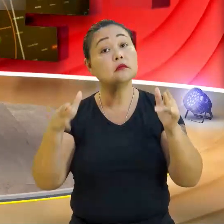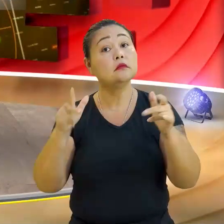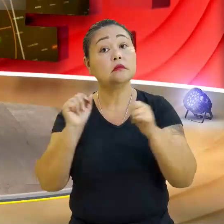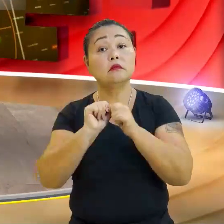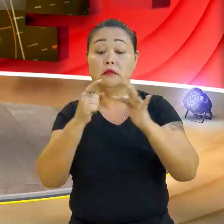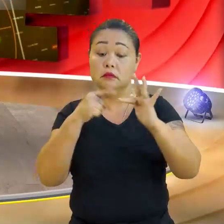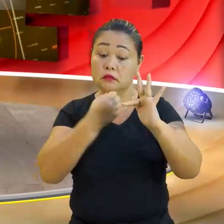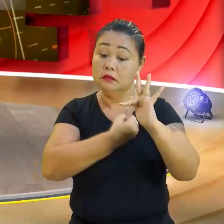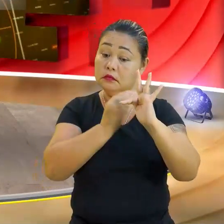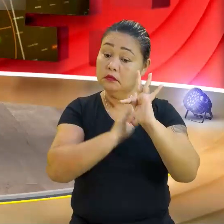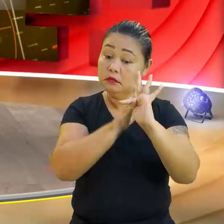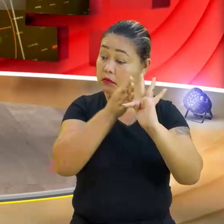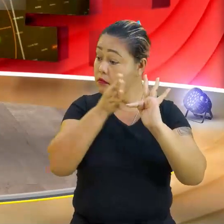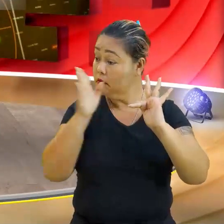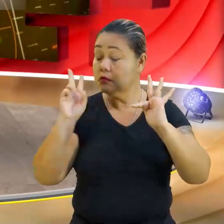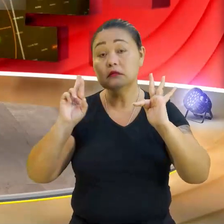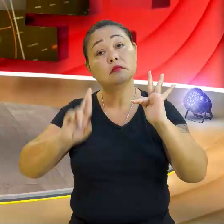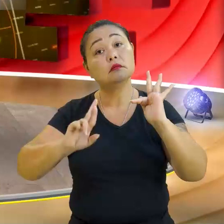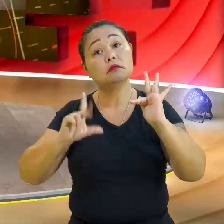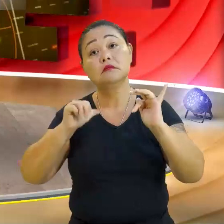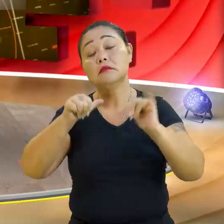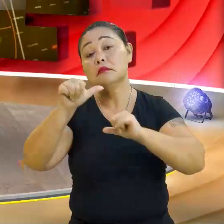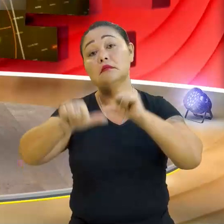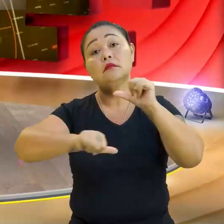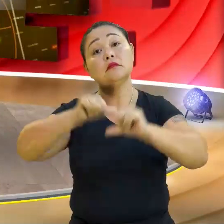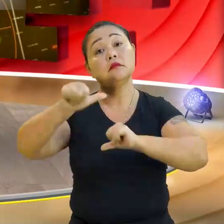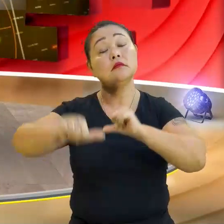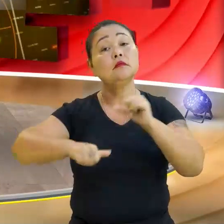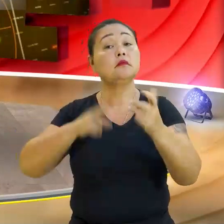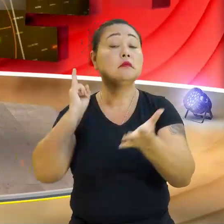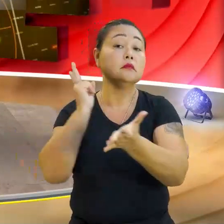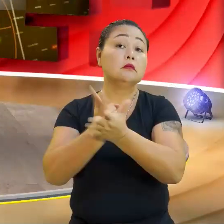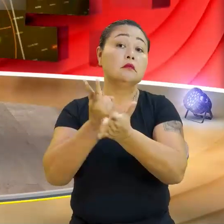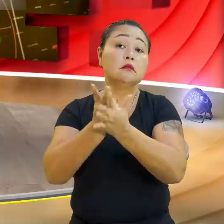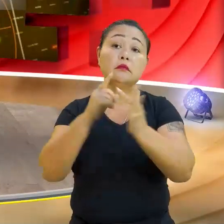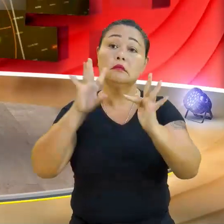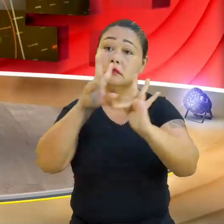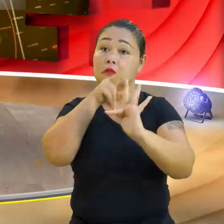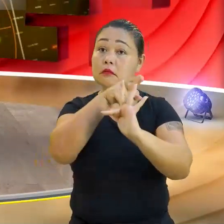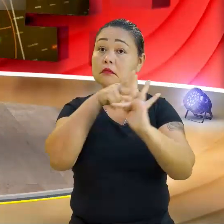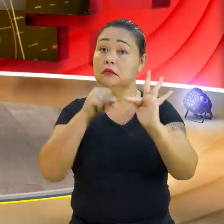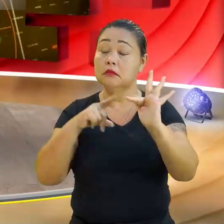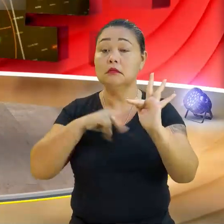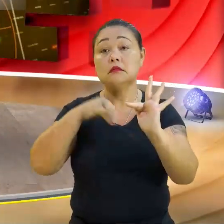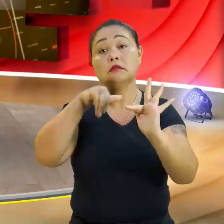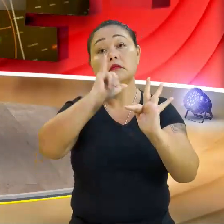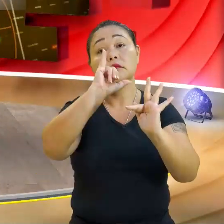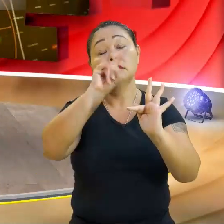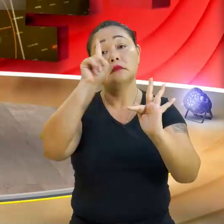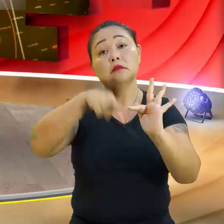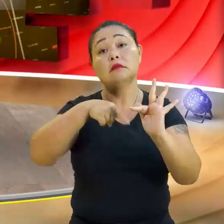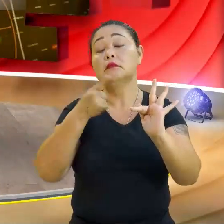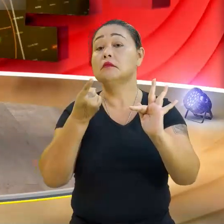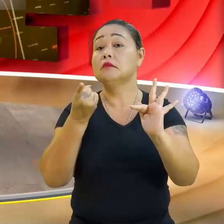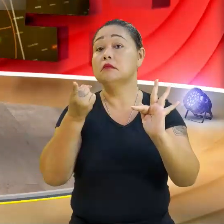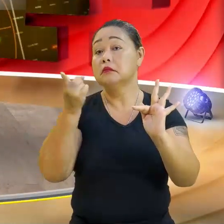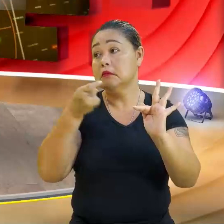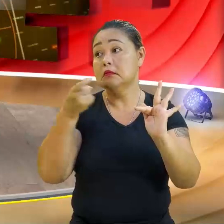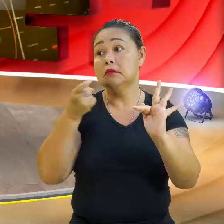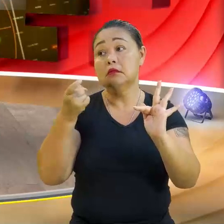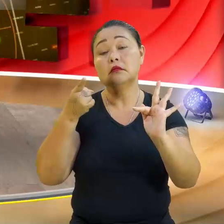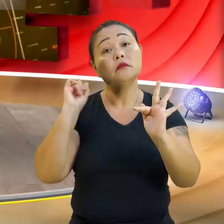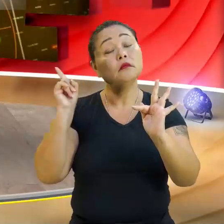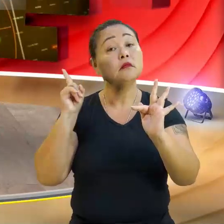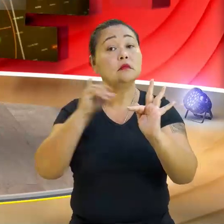entra é o número que sai. Não tem variação, só existe essa função identidade. Y igual a f é igual a x. Essa é a